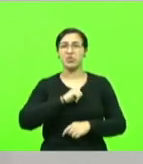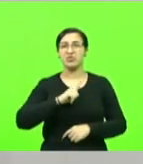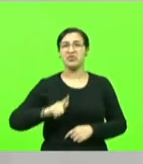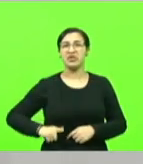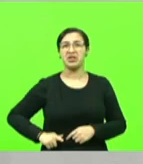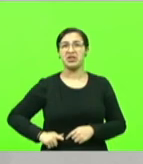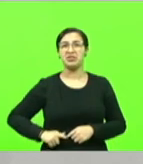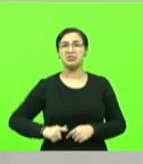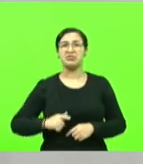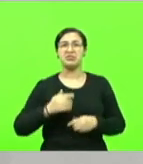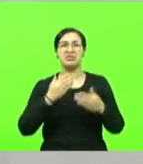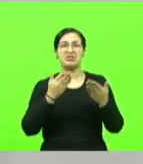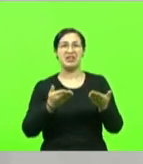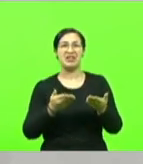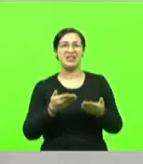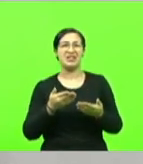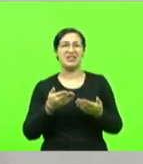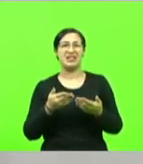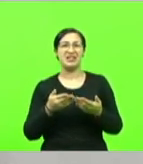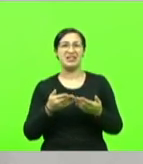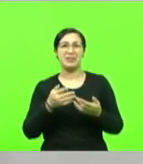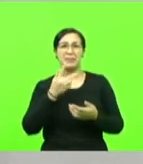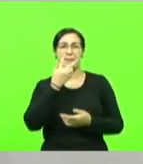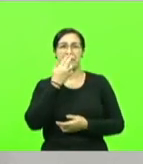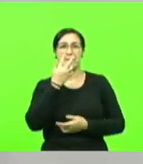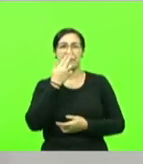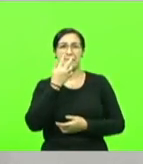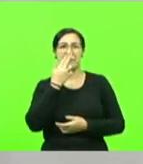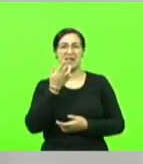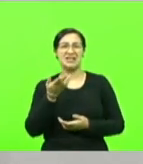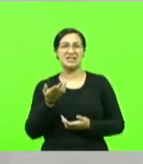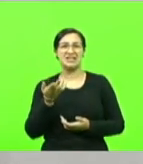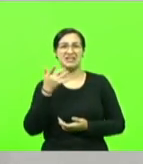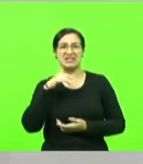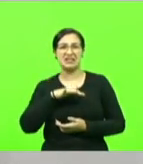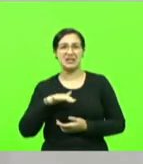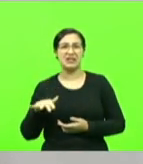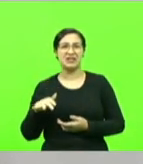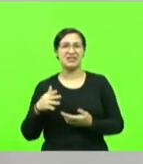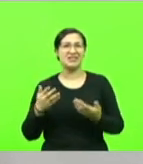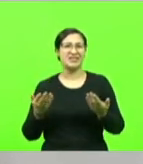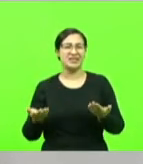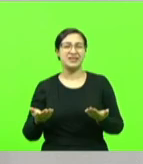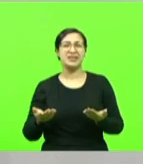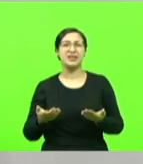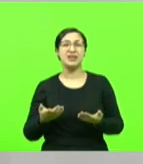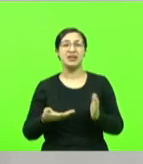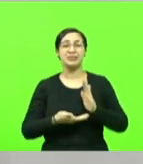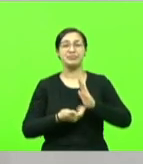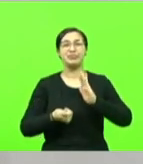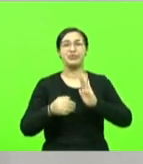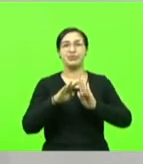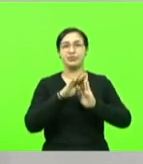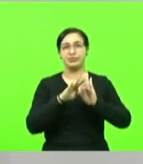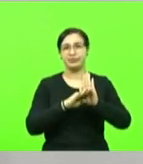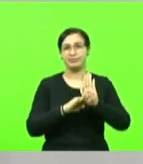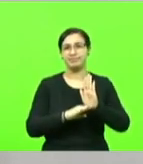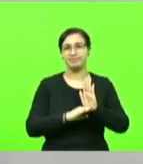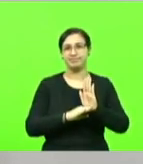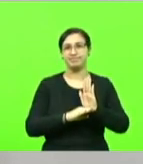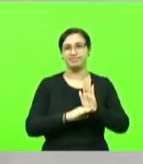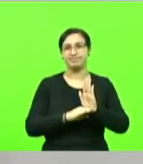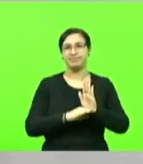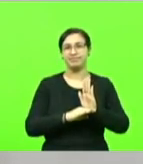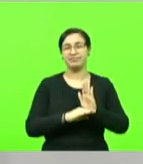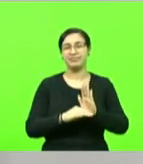está dizendo para o pessoal, o governador mimado da Casa da Agronômica, que vai tirar de pauta, que vai tirar de